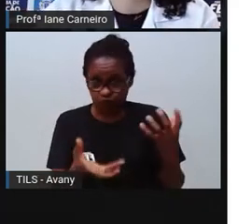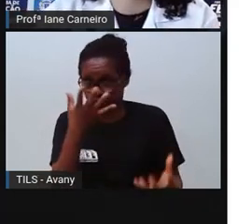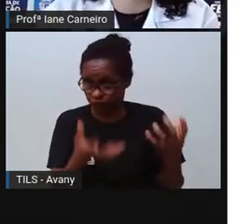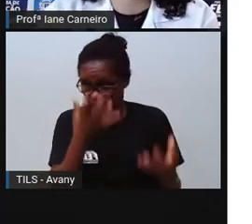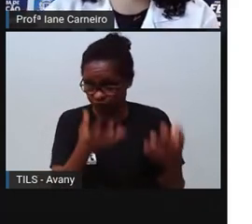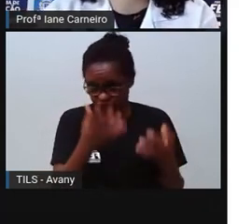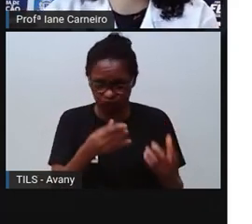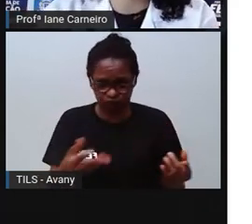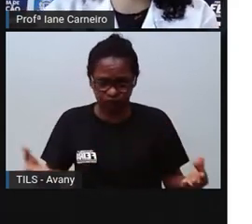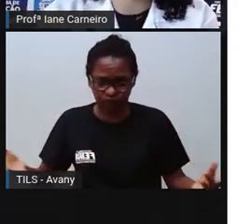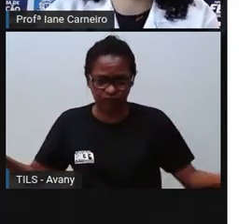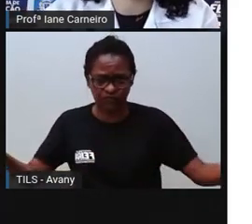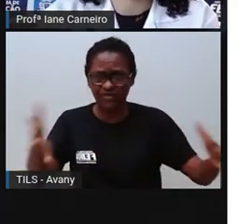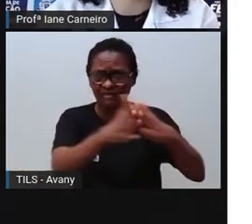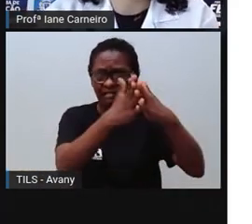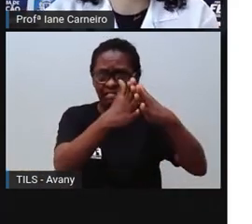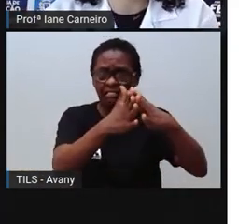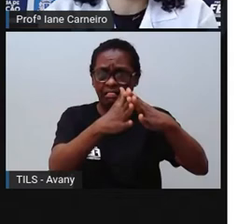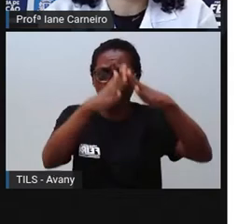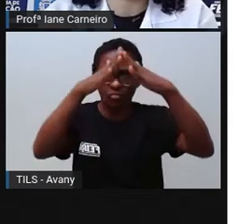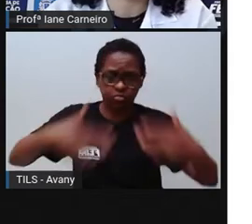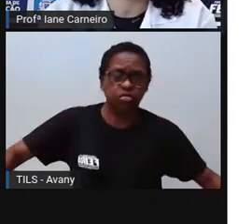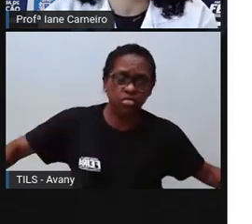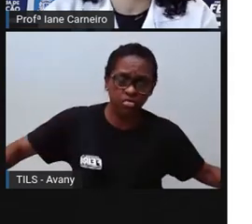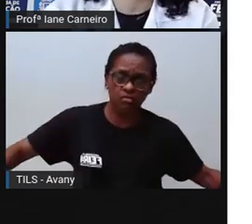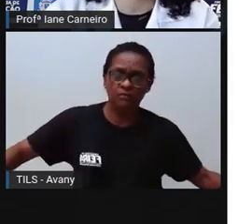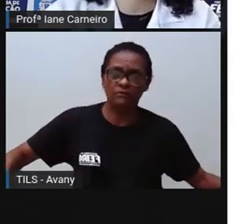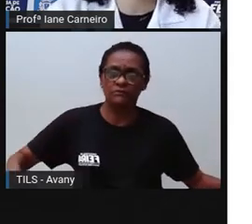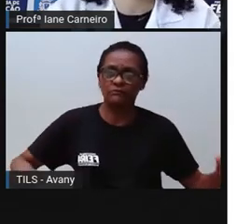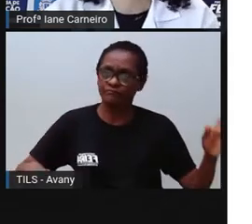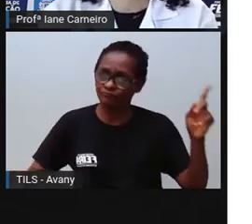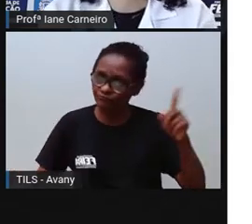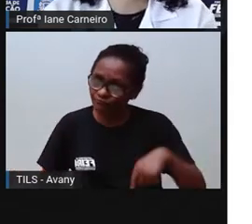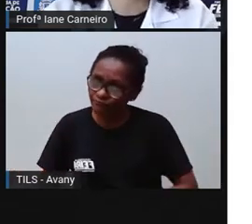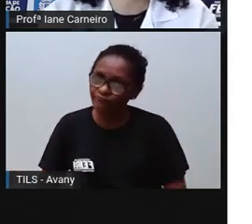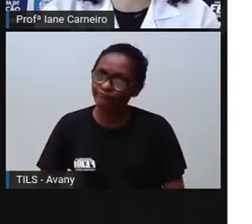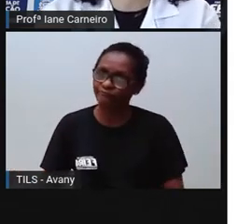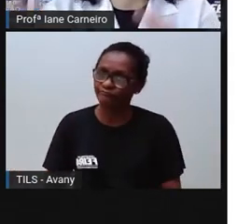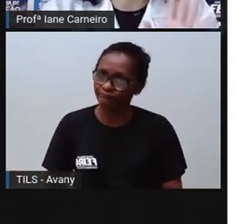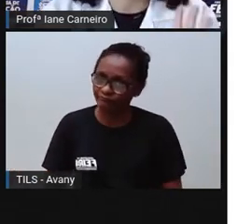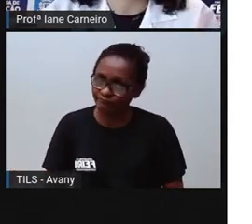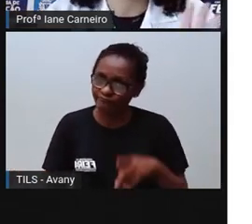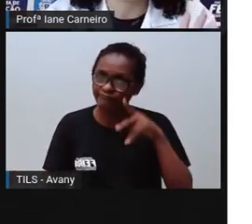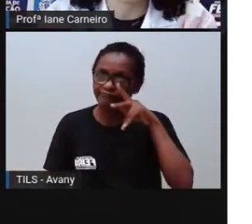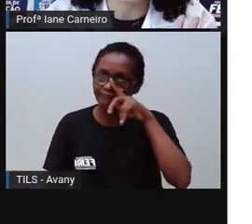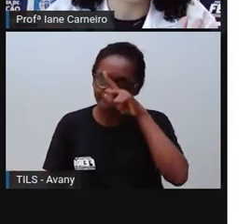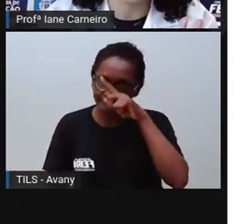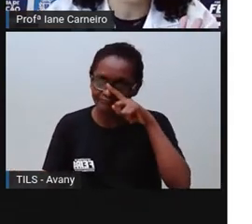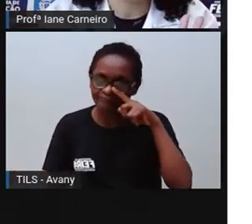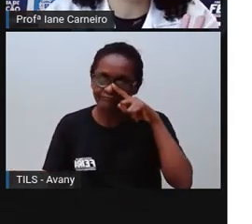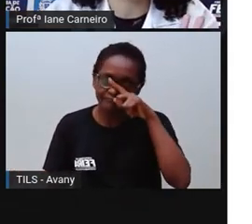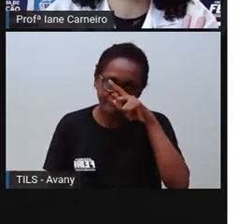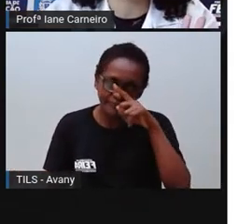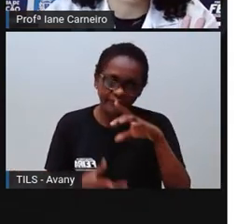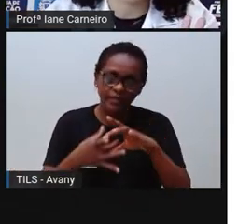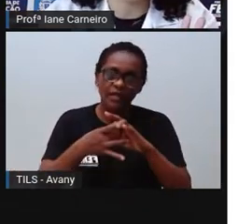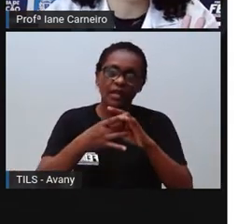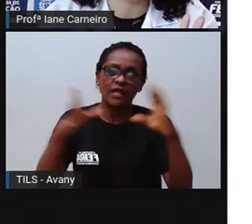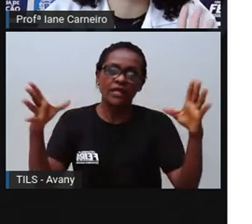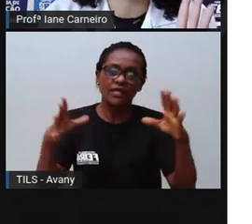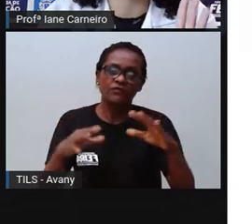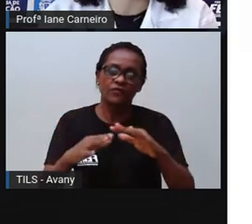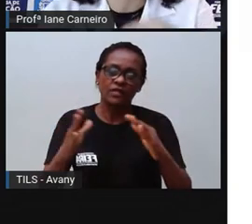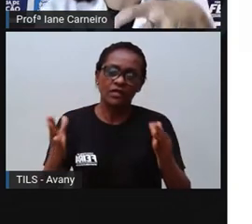formato desse botijão, dessa válvula, né, enfim, então o ideal é deixar ele sem nada, deixar só